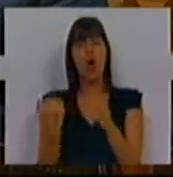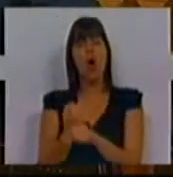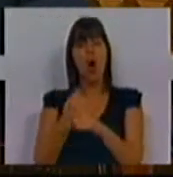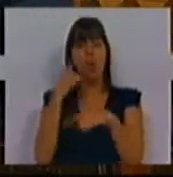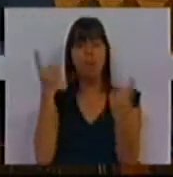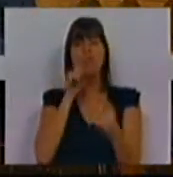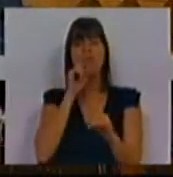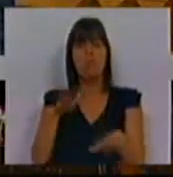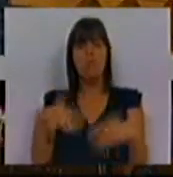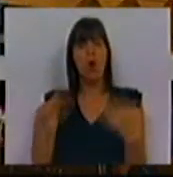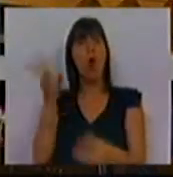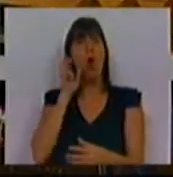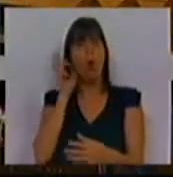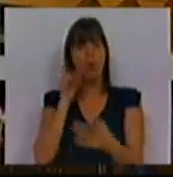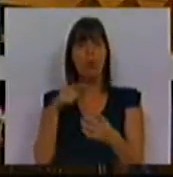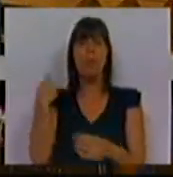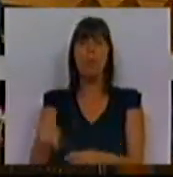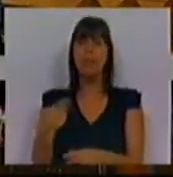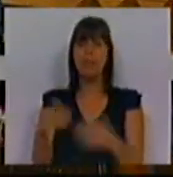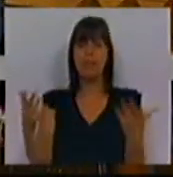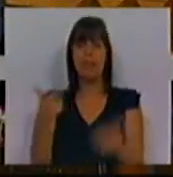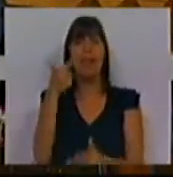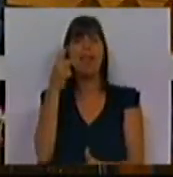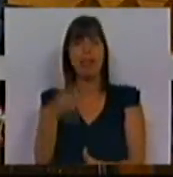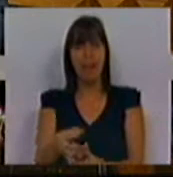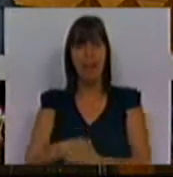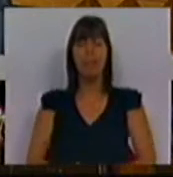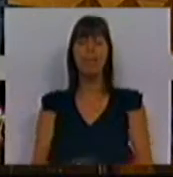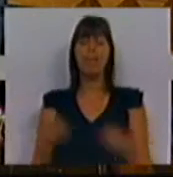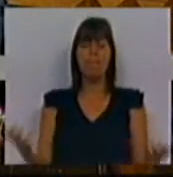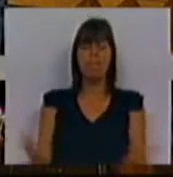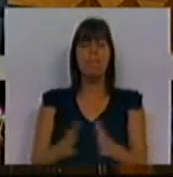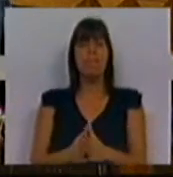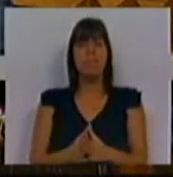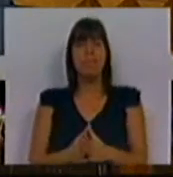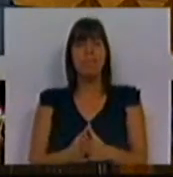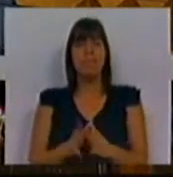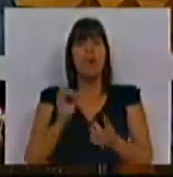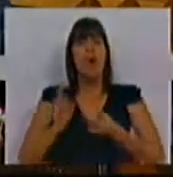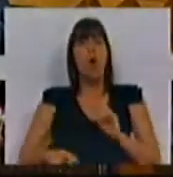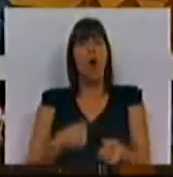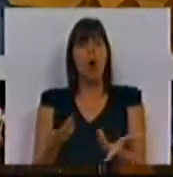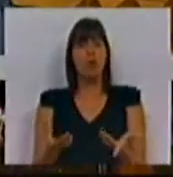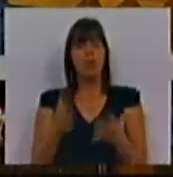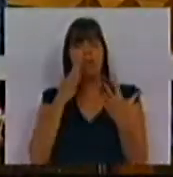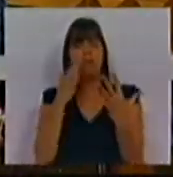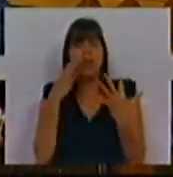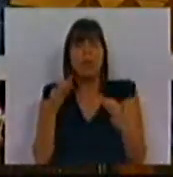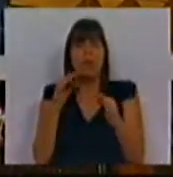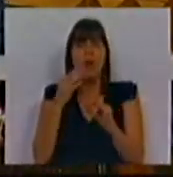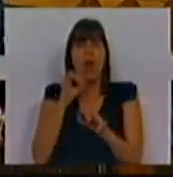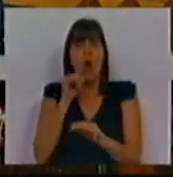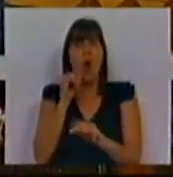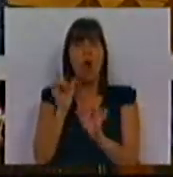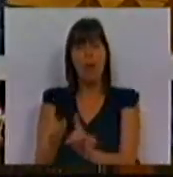Obras Públicas possa ouvir o Presidente da TAP. E aquilo que tem sido norma e